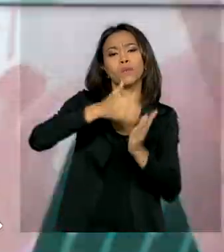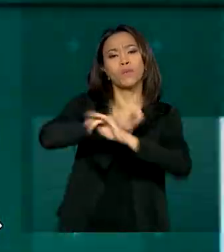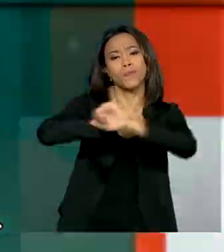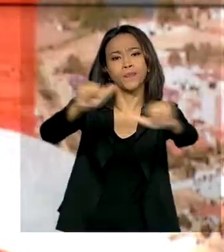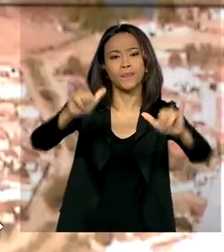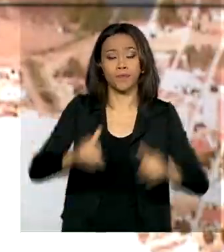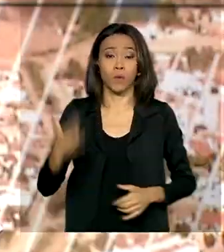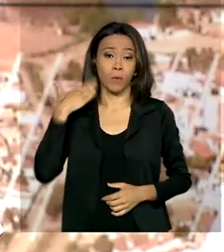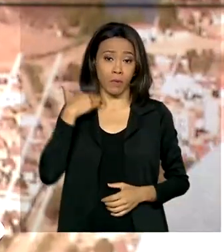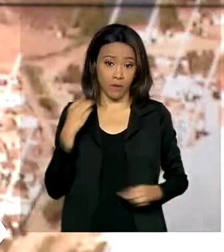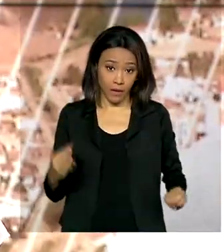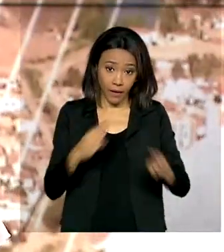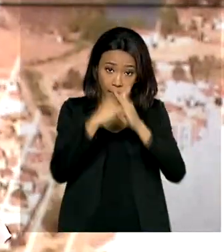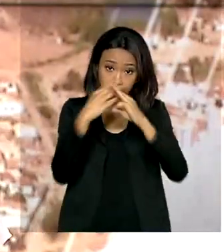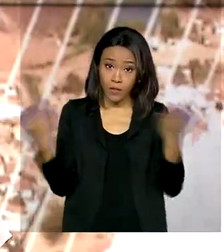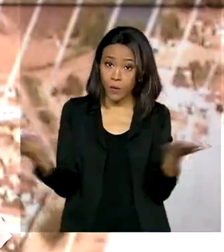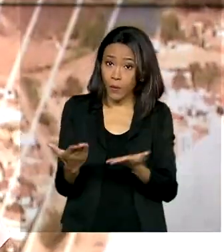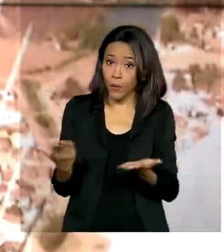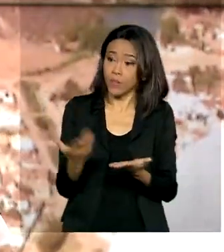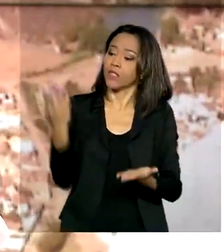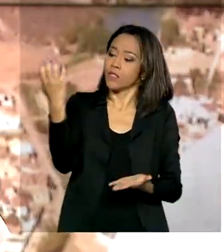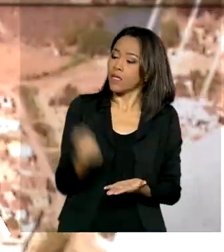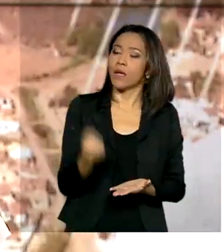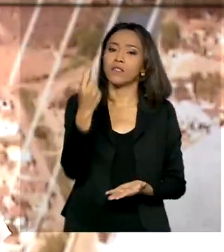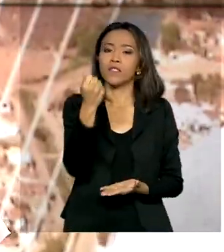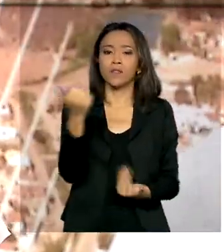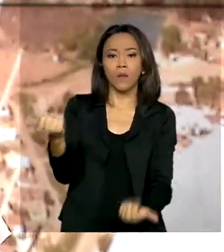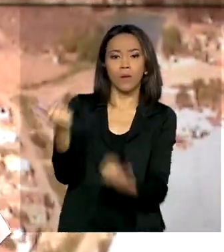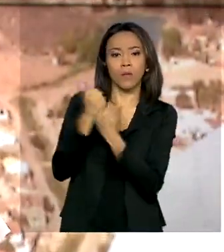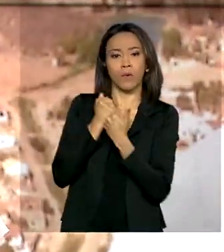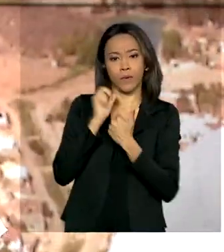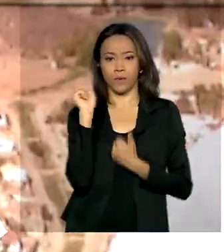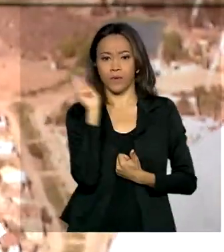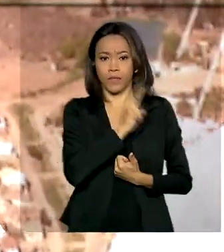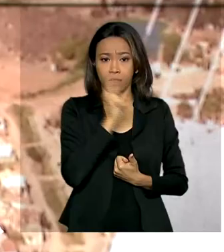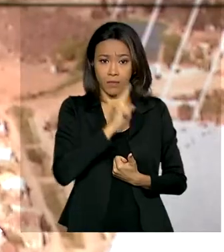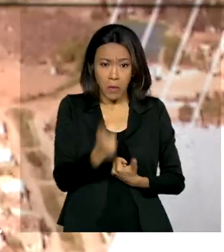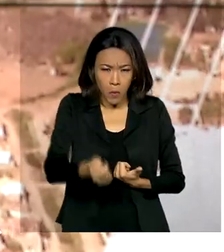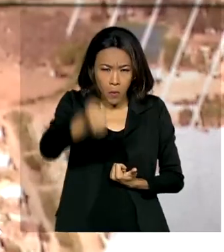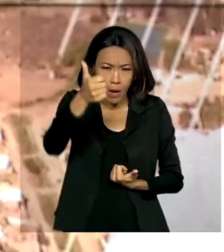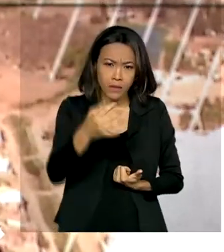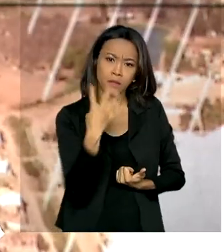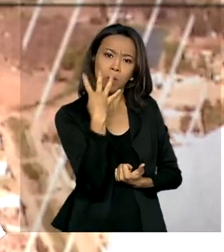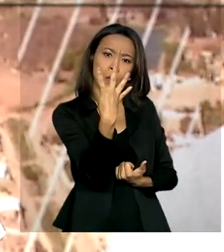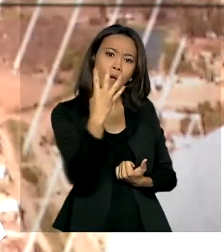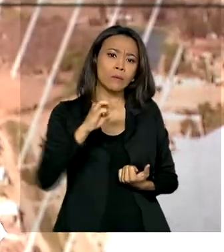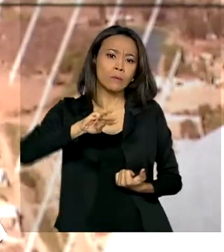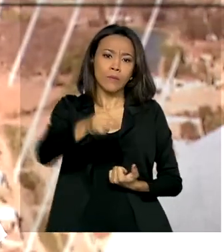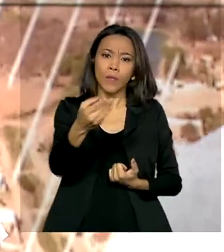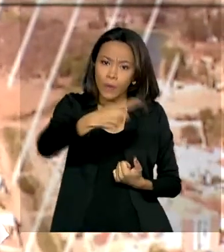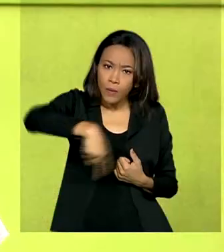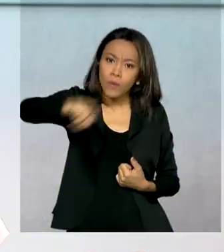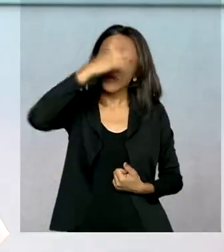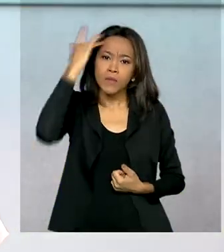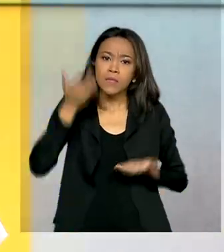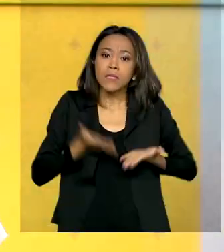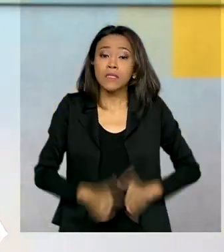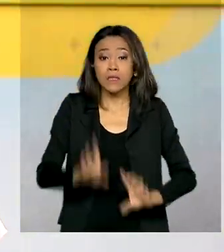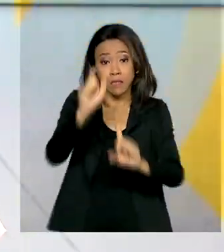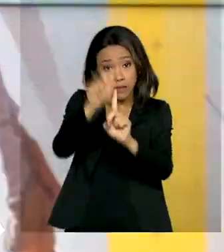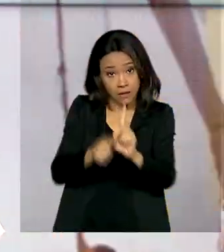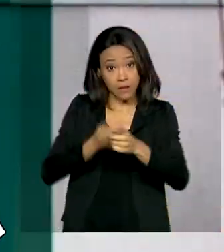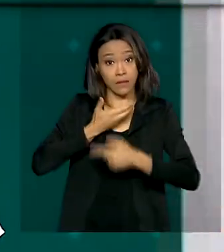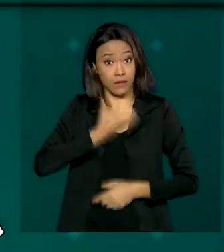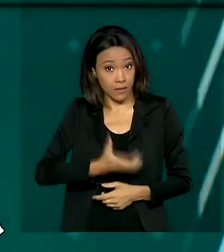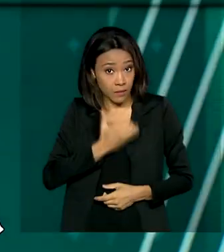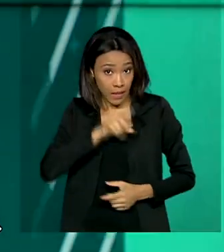A Caixa libera hoje o saque em dinheiro do auxílio emergencial para quase 4 milhões de trabalhadores nascidos em dezembro.